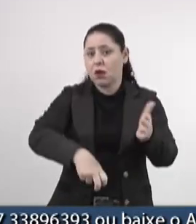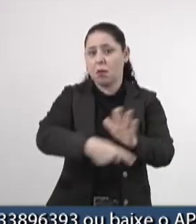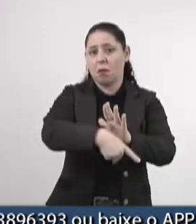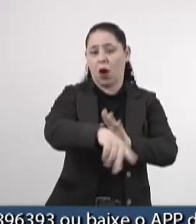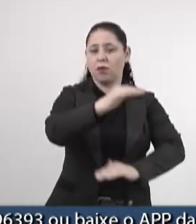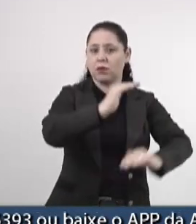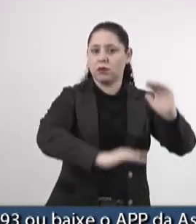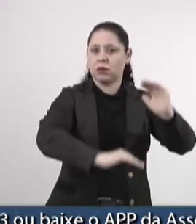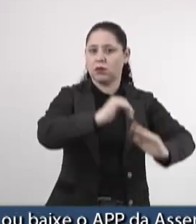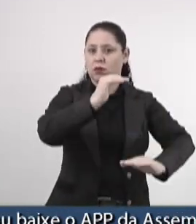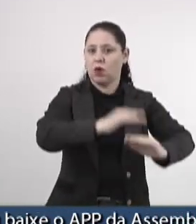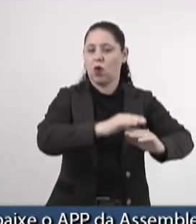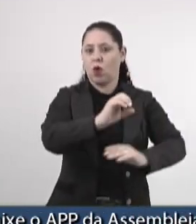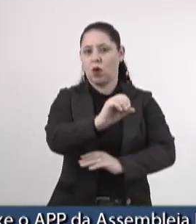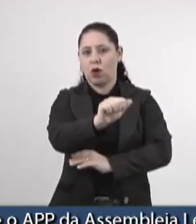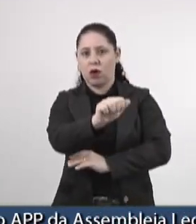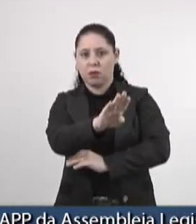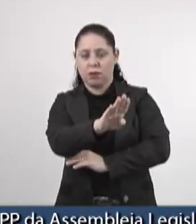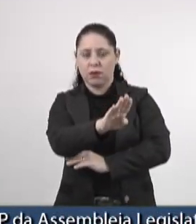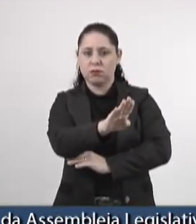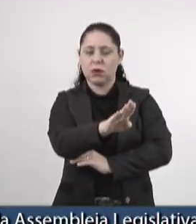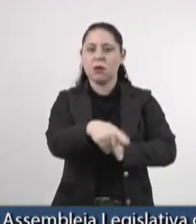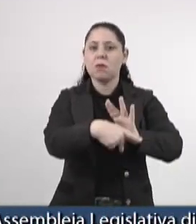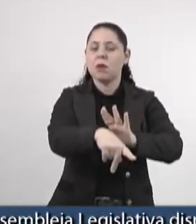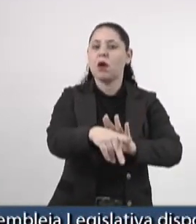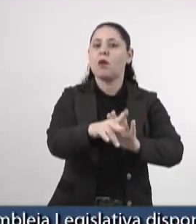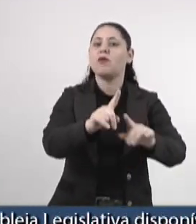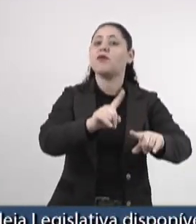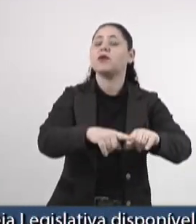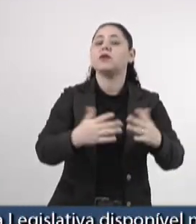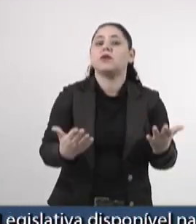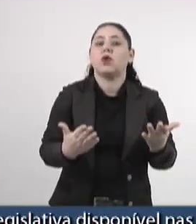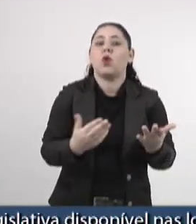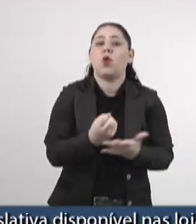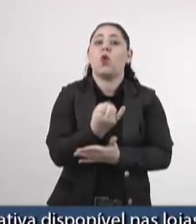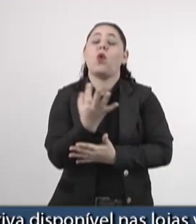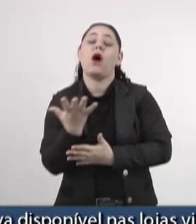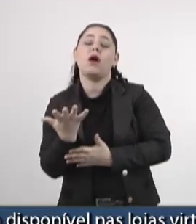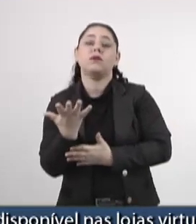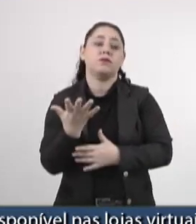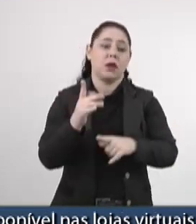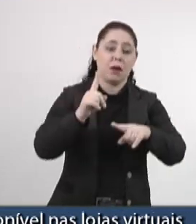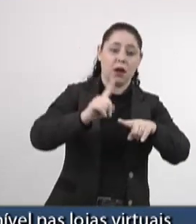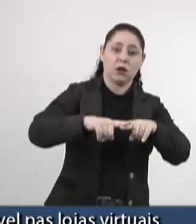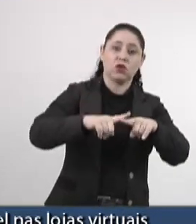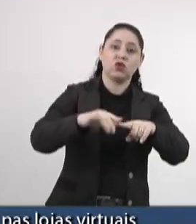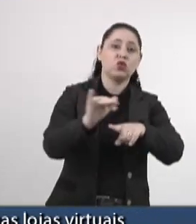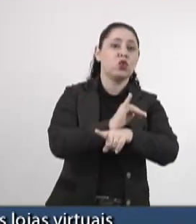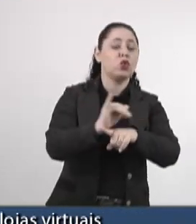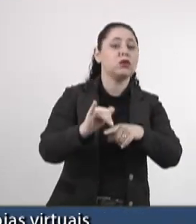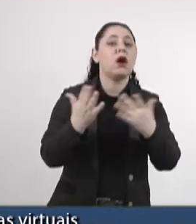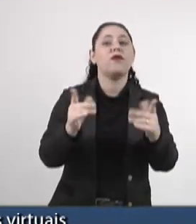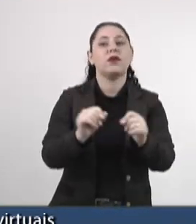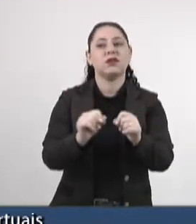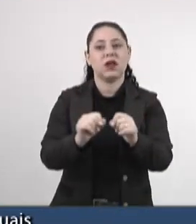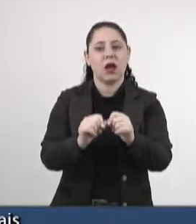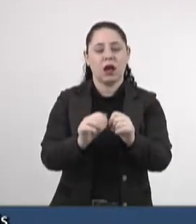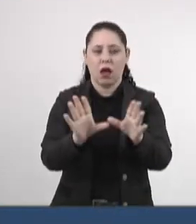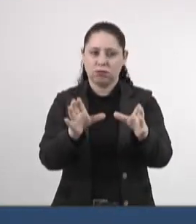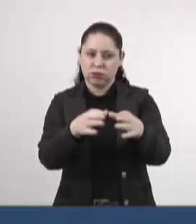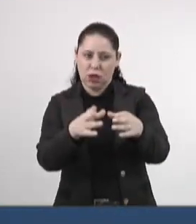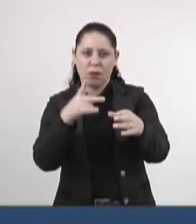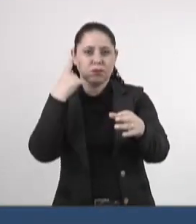profissionais instaurados pela OABMS acerca desses fatos? Quais são as medidas que a OAB está tomando em relação a esses